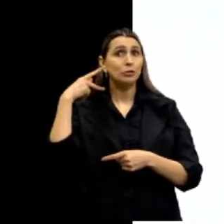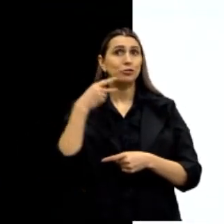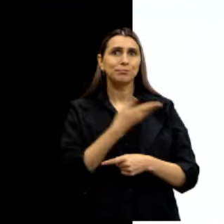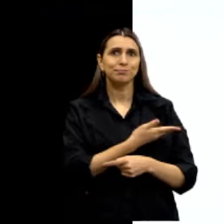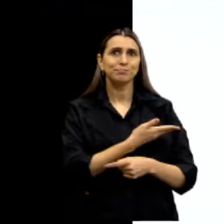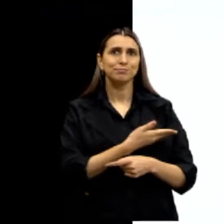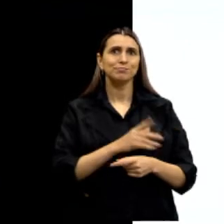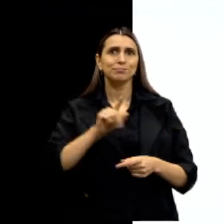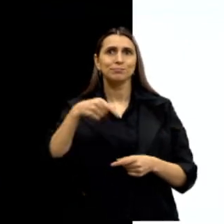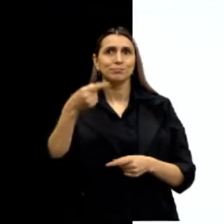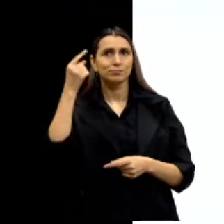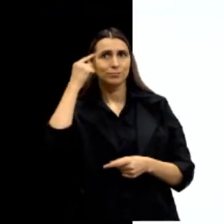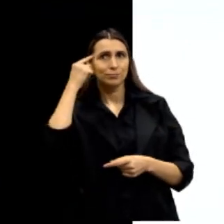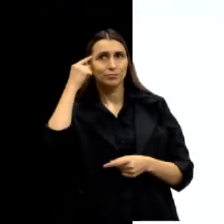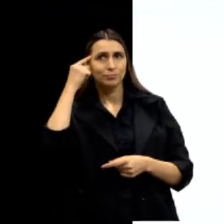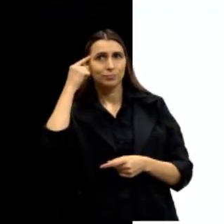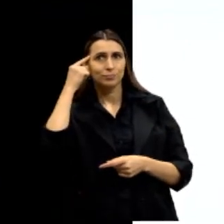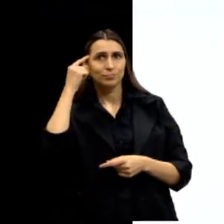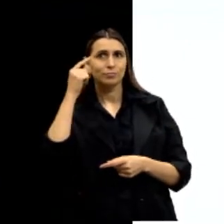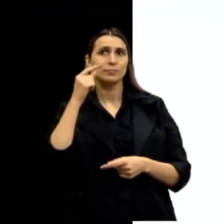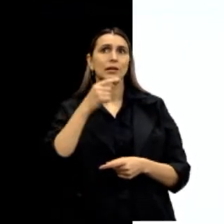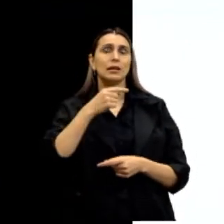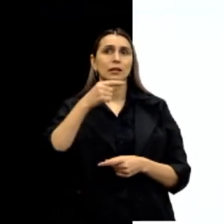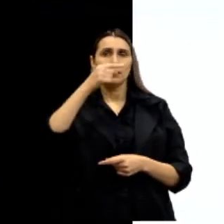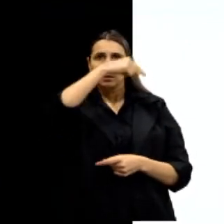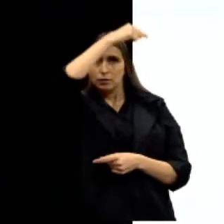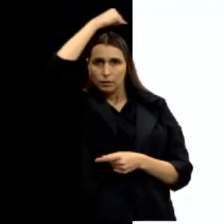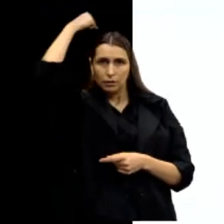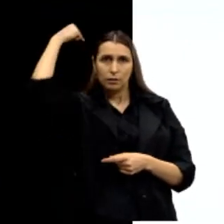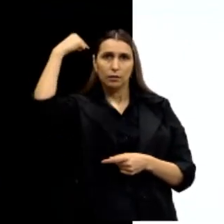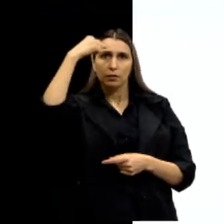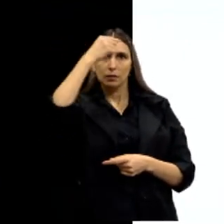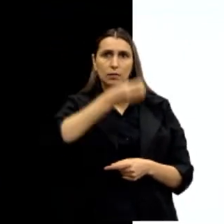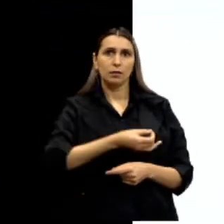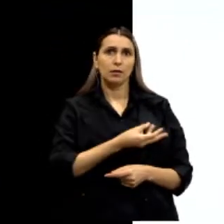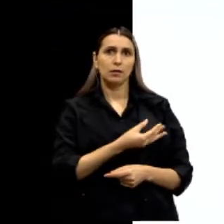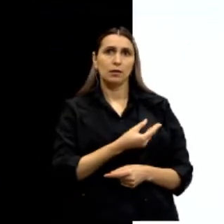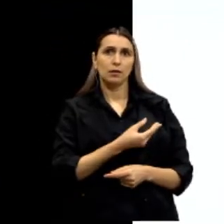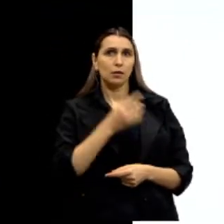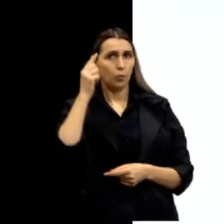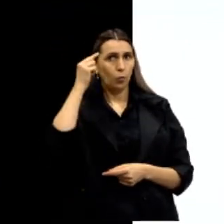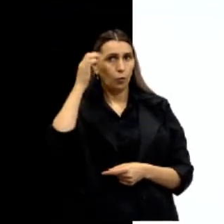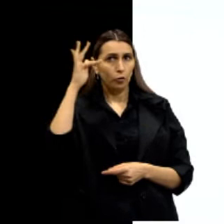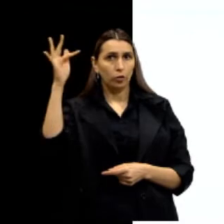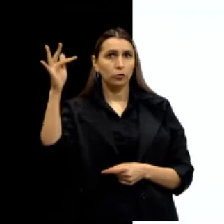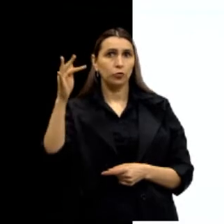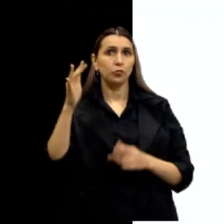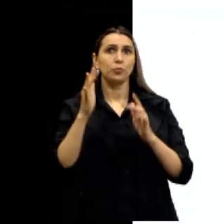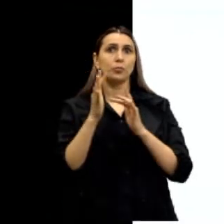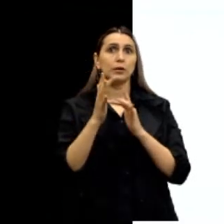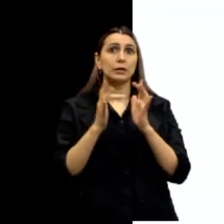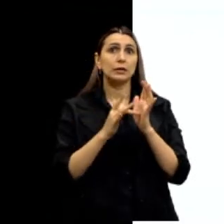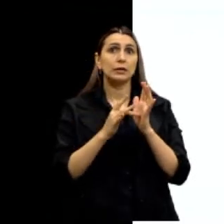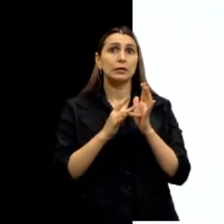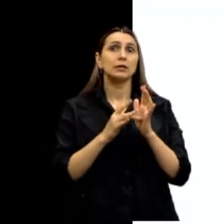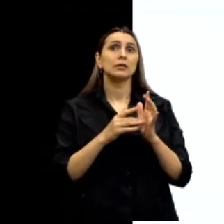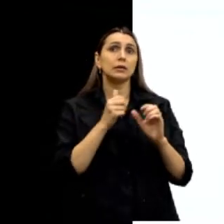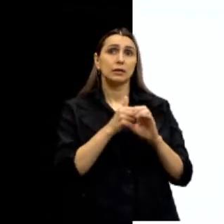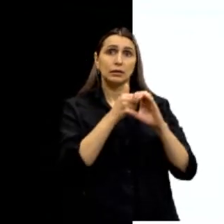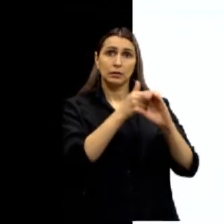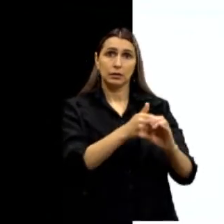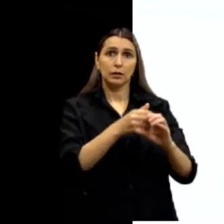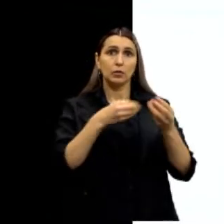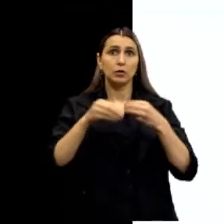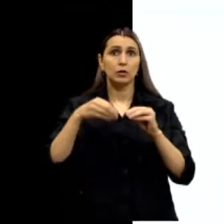Nosso próximo pensador, Augustinho de Ipona, também já conhecido, um pensador cristão, já estamos bem familiarizados com ele, ele mistura